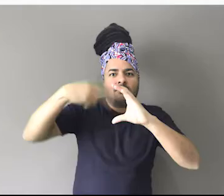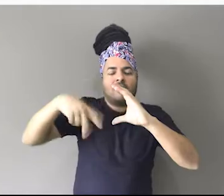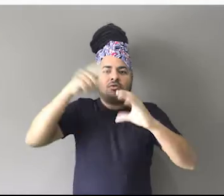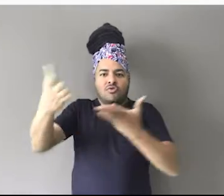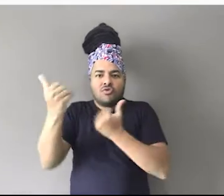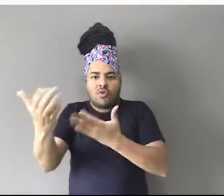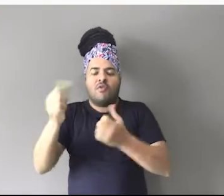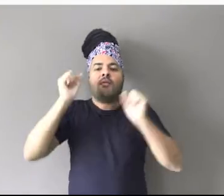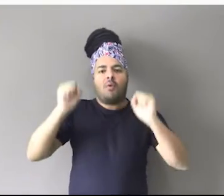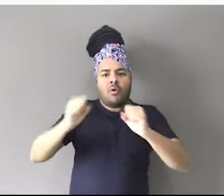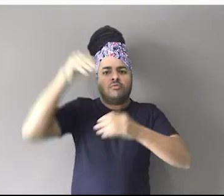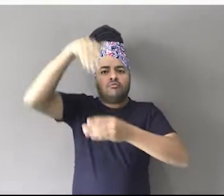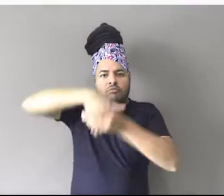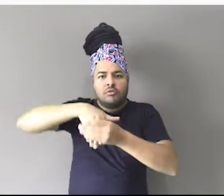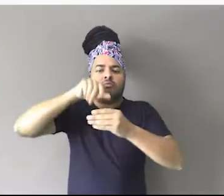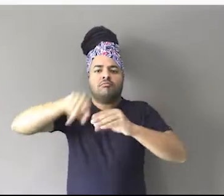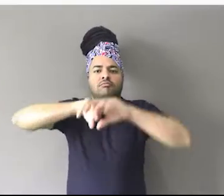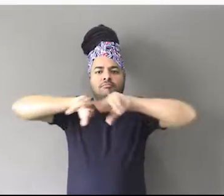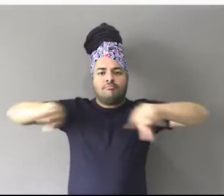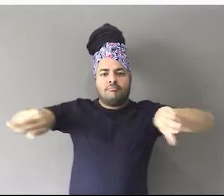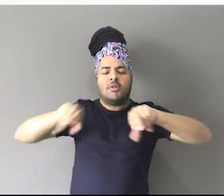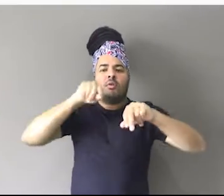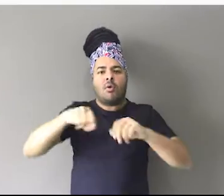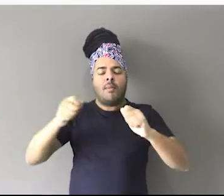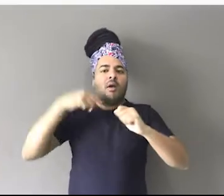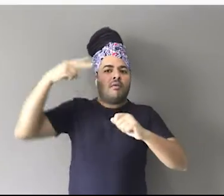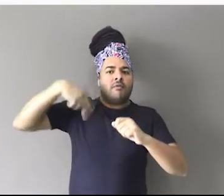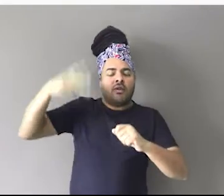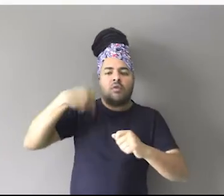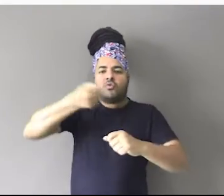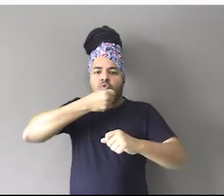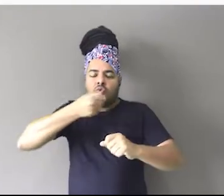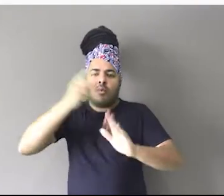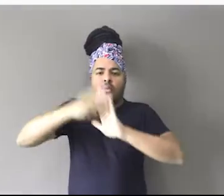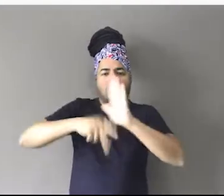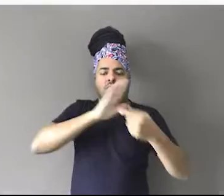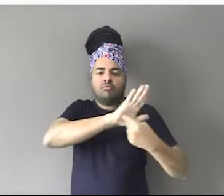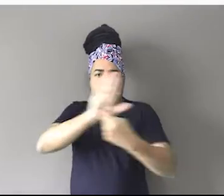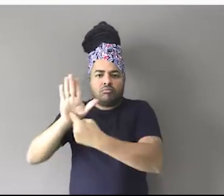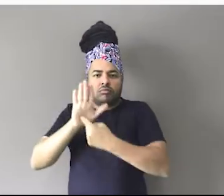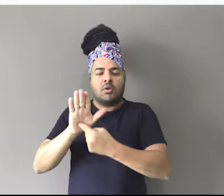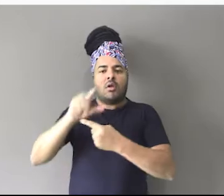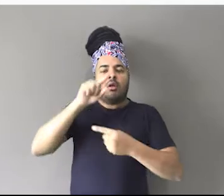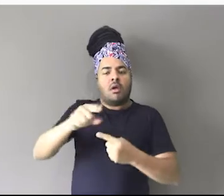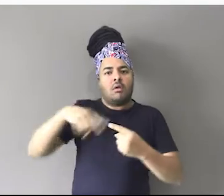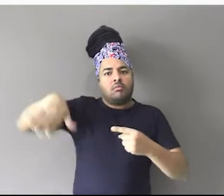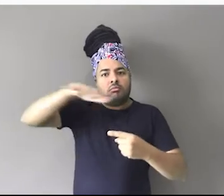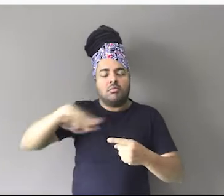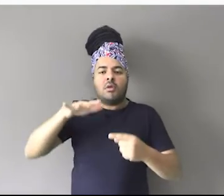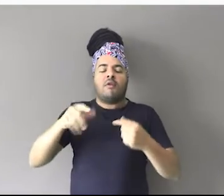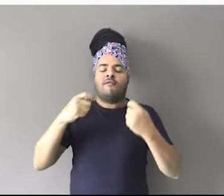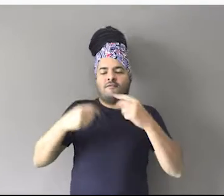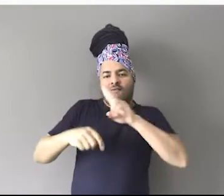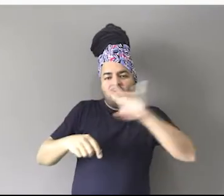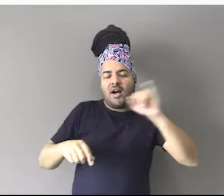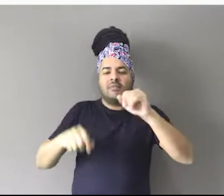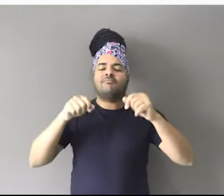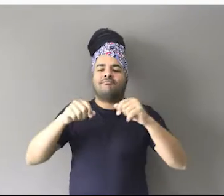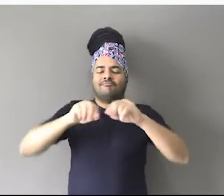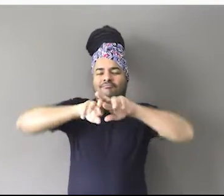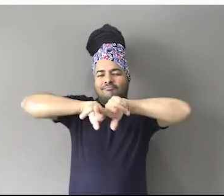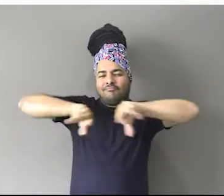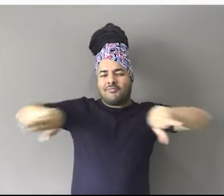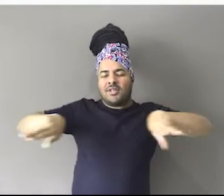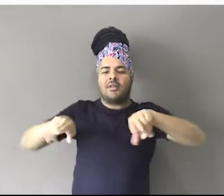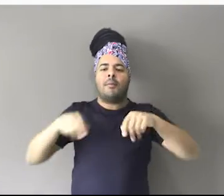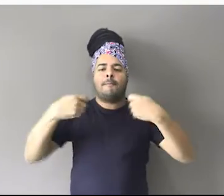uma semana de atividades na Câmara, onde os jovens irão votar projetos e fazer discussões como se fossem vereadores. Essa ação, que irá atender a paridade